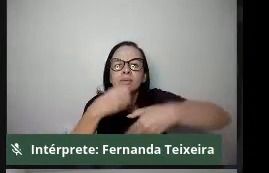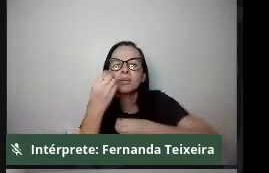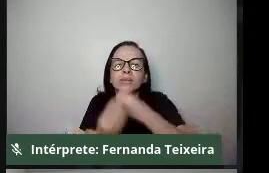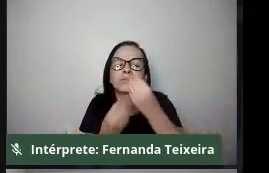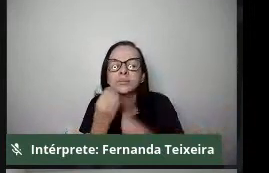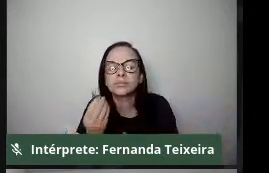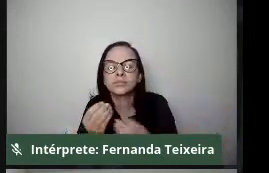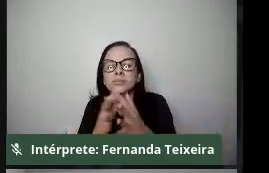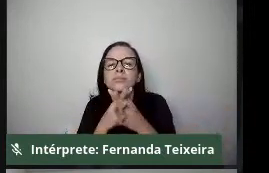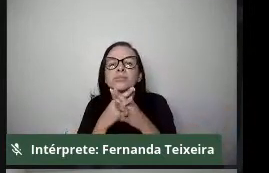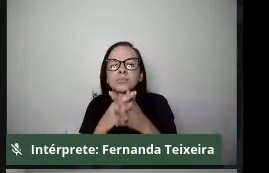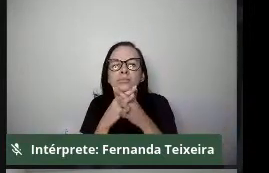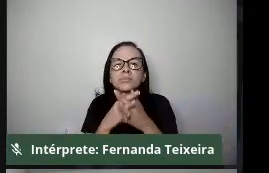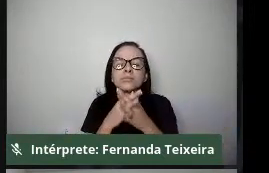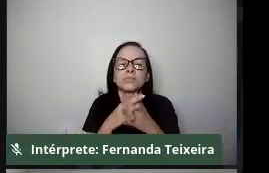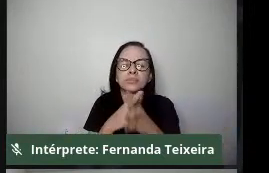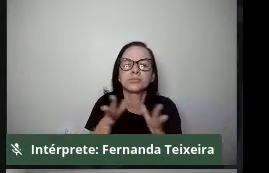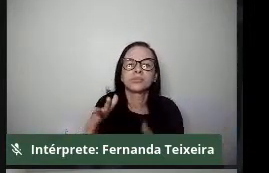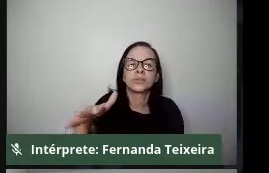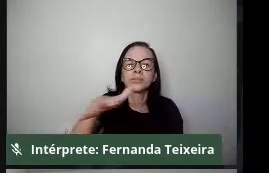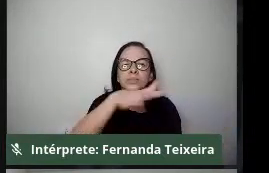conflitos socioambientais. Por favor.